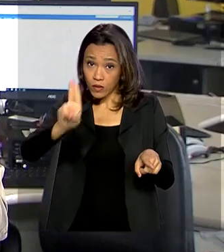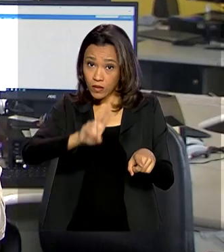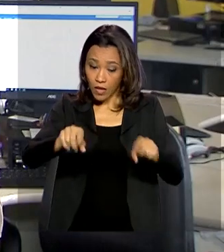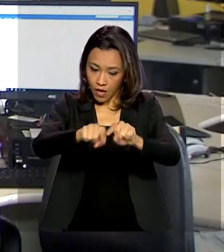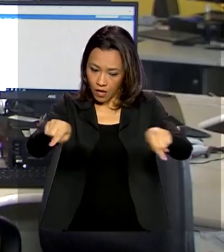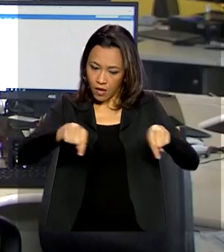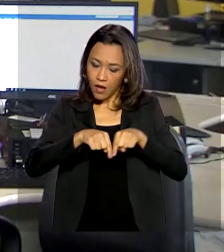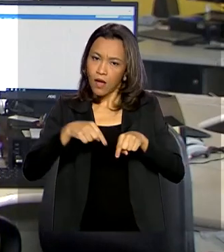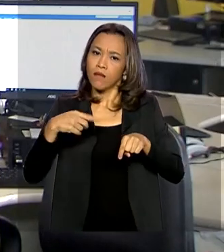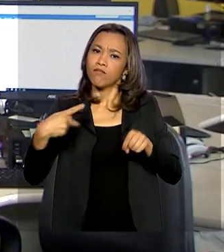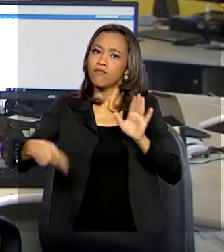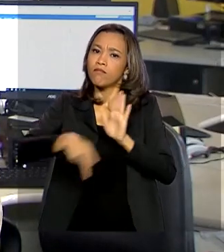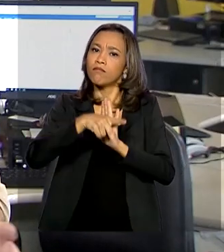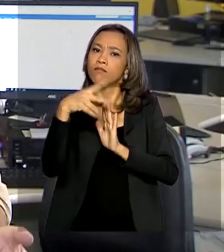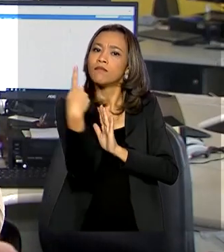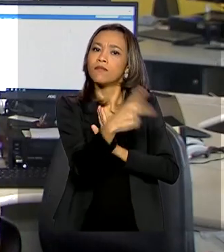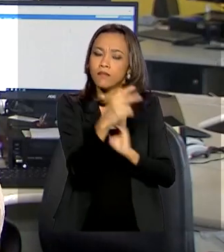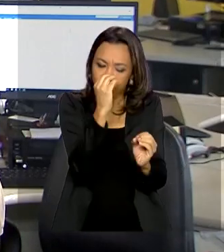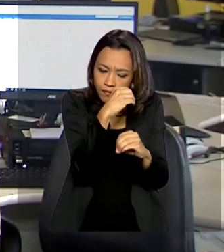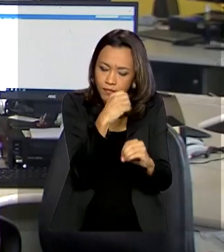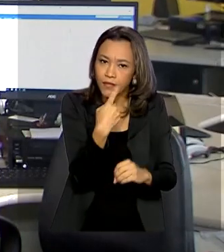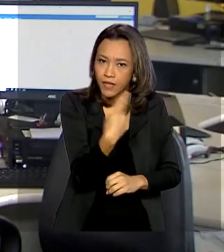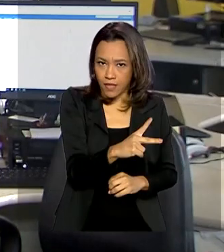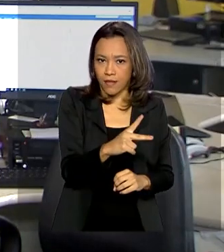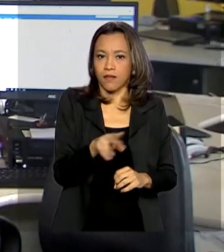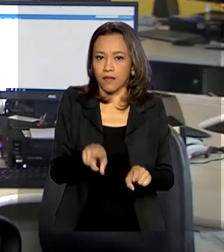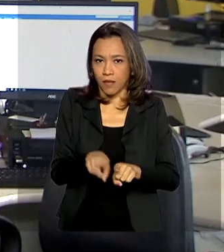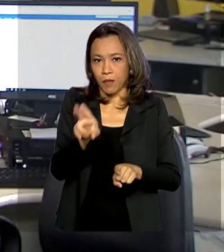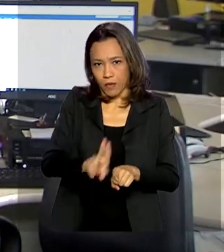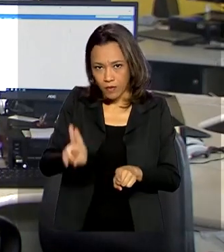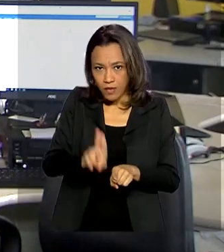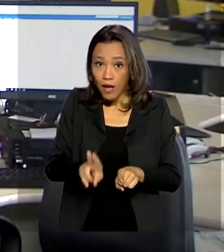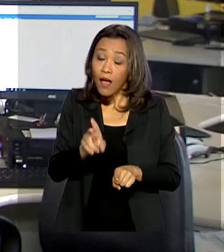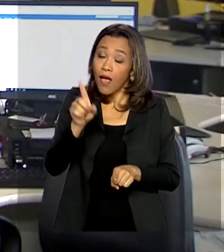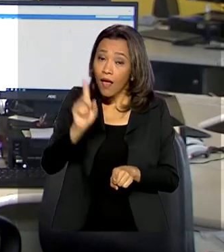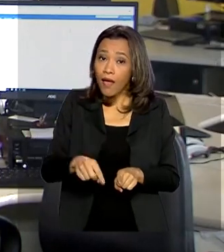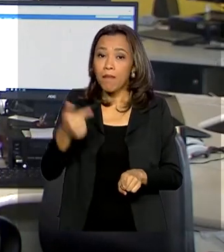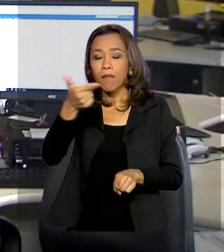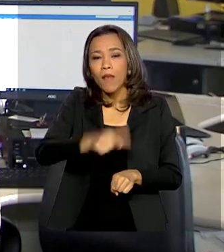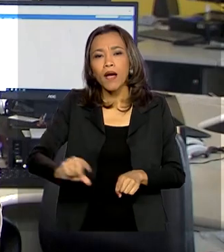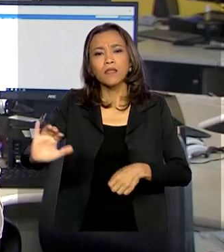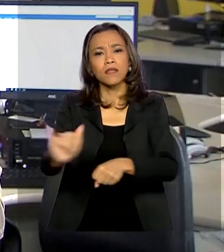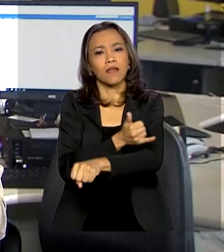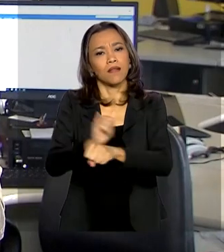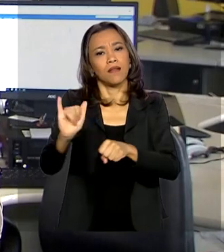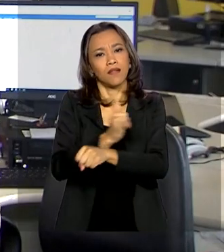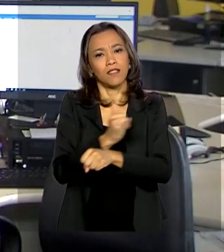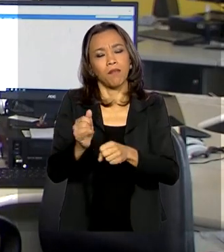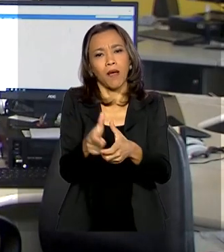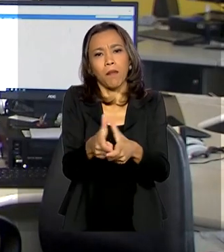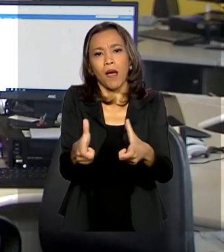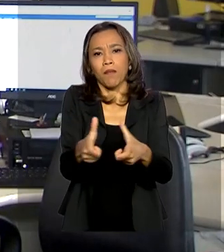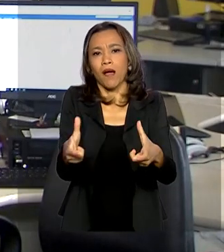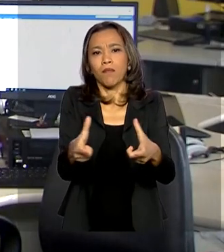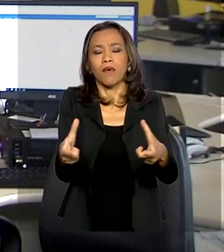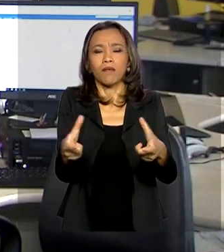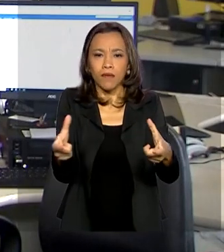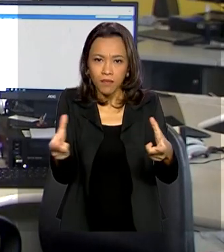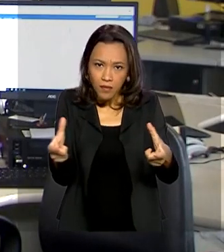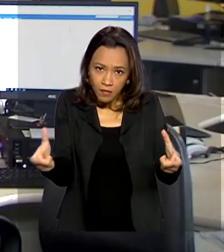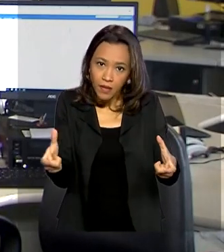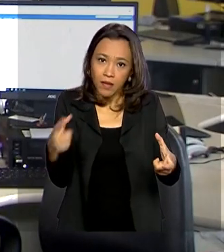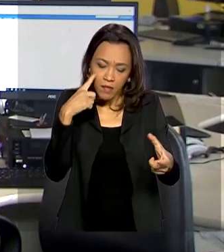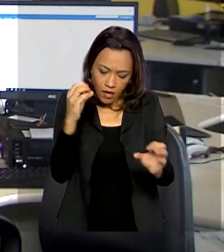deles também. É importante destacar, Renata, que essa é mais uma ação para ampliar os testes para diagnosticar o